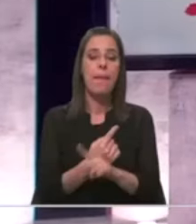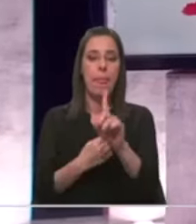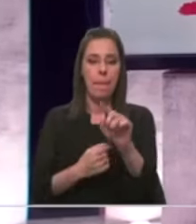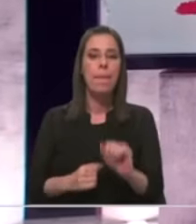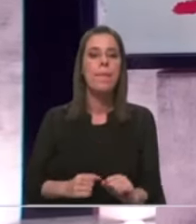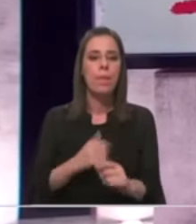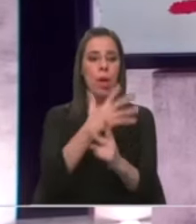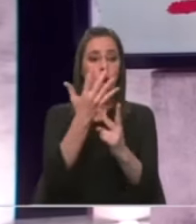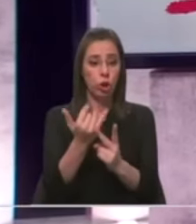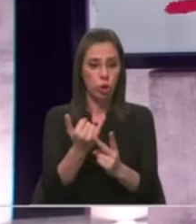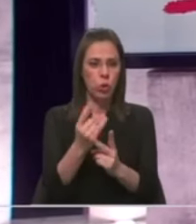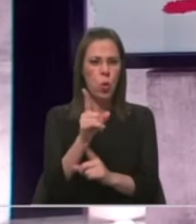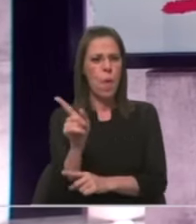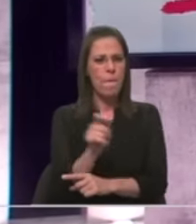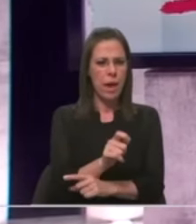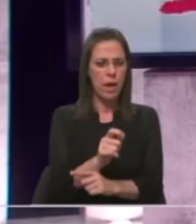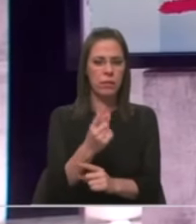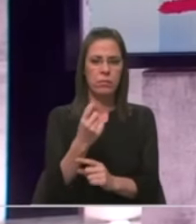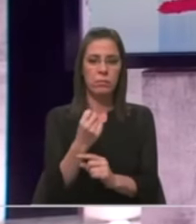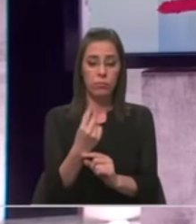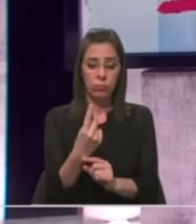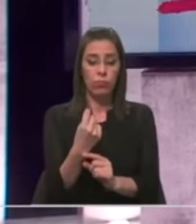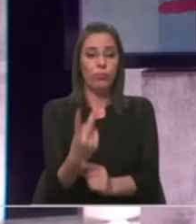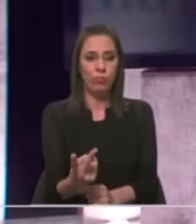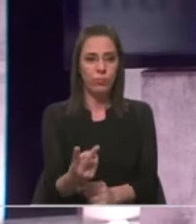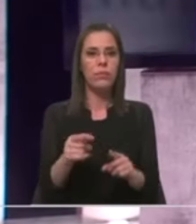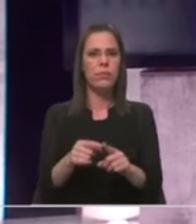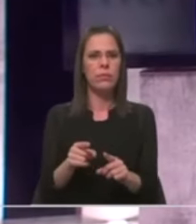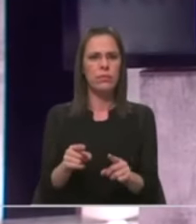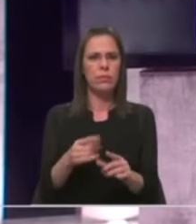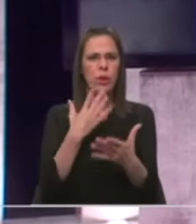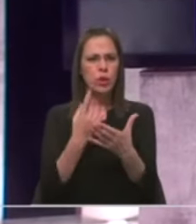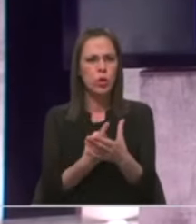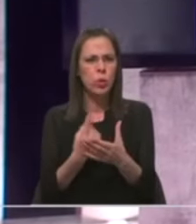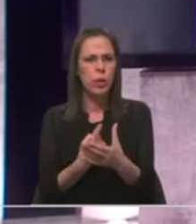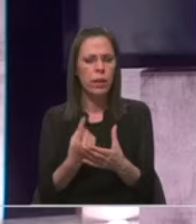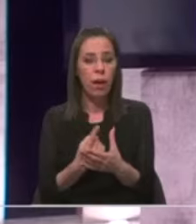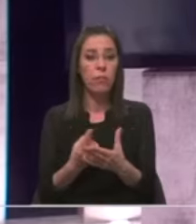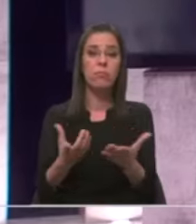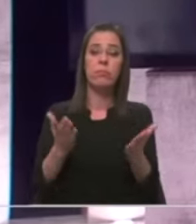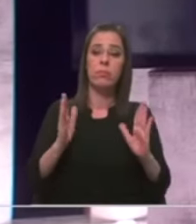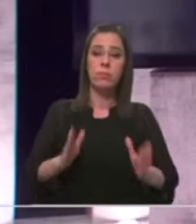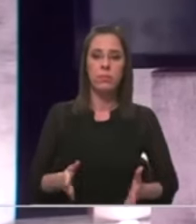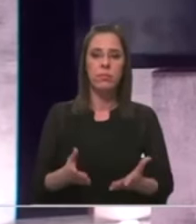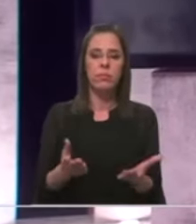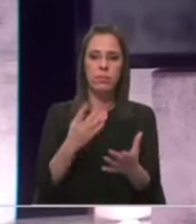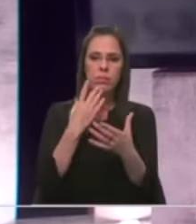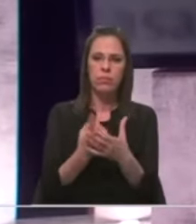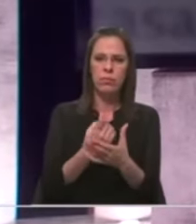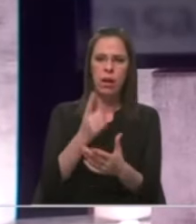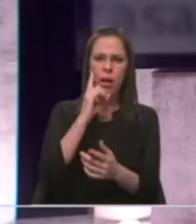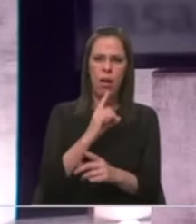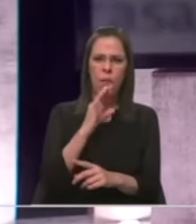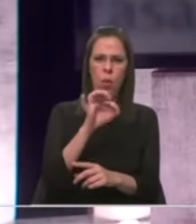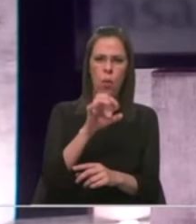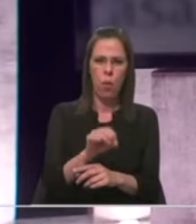É o segundo caso em apenas um mês, um flagelo social chamado solidão. Atinge isódacos, claro. Uma mulher